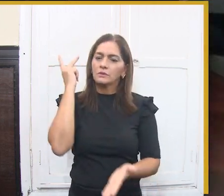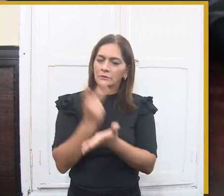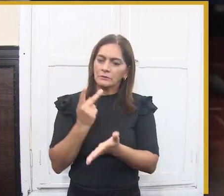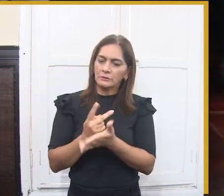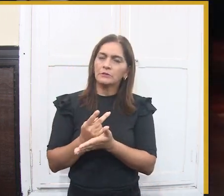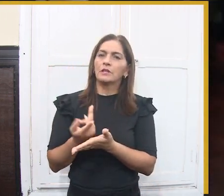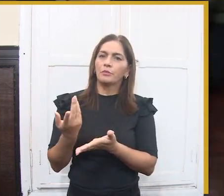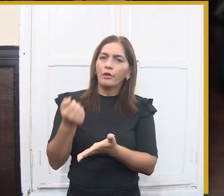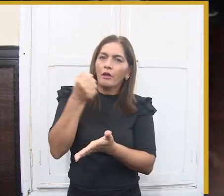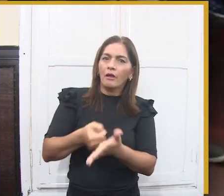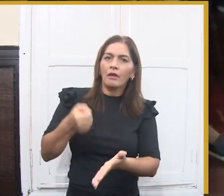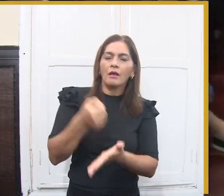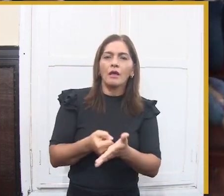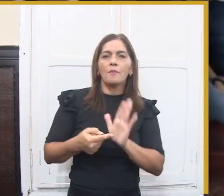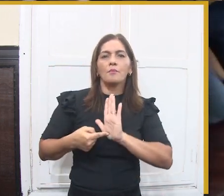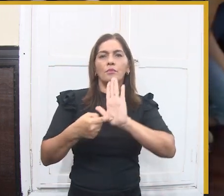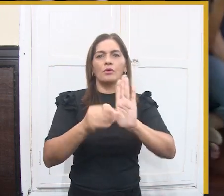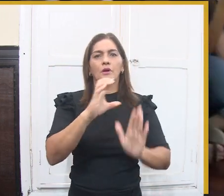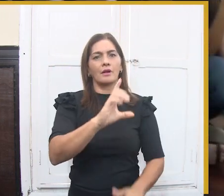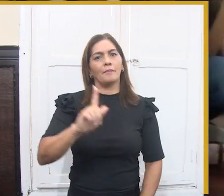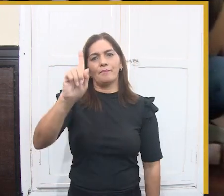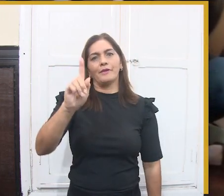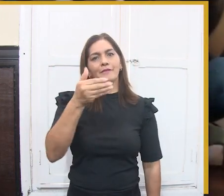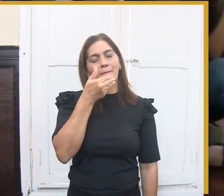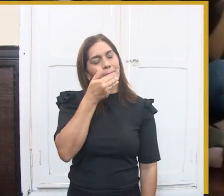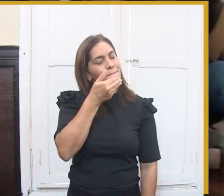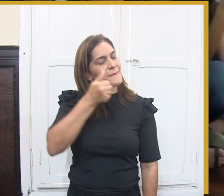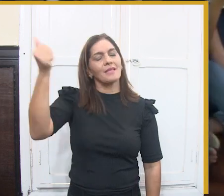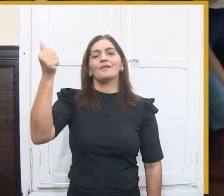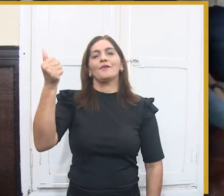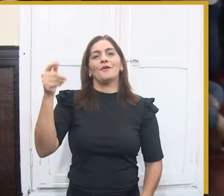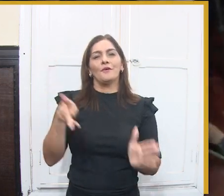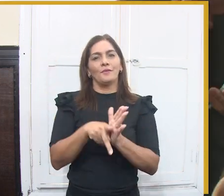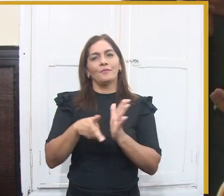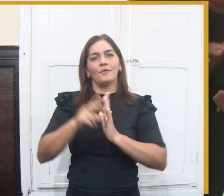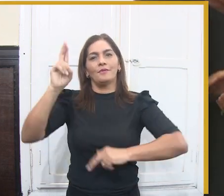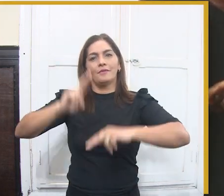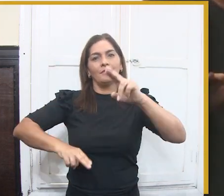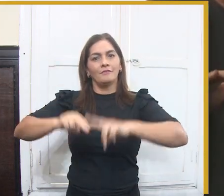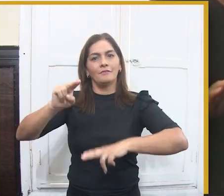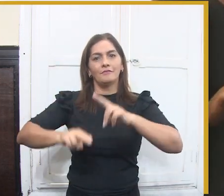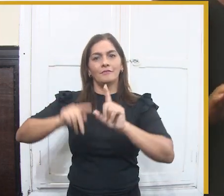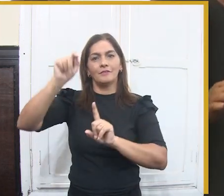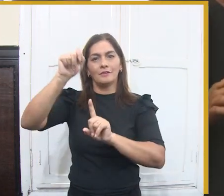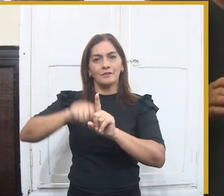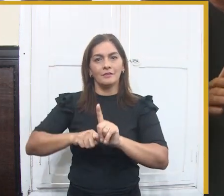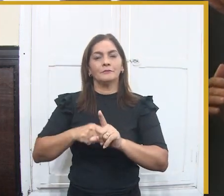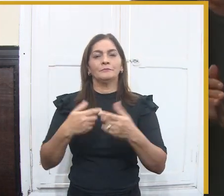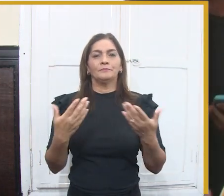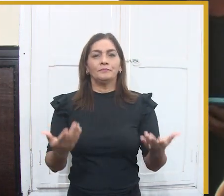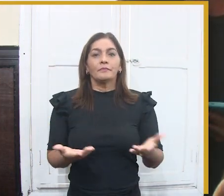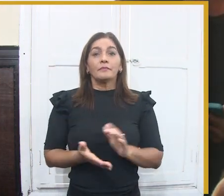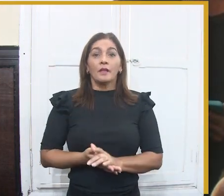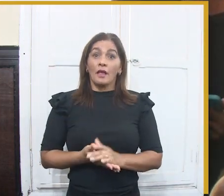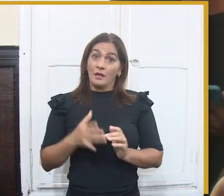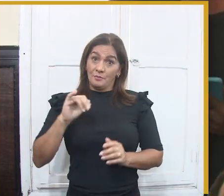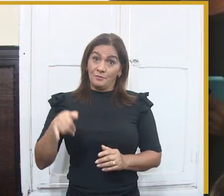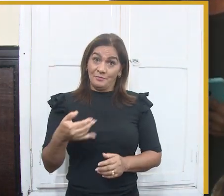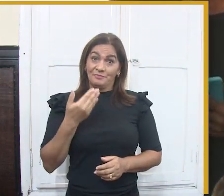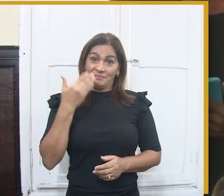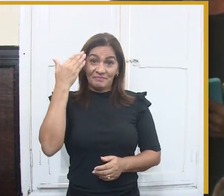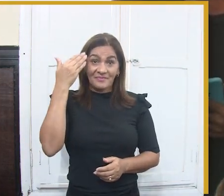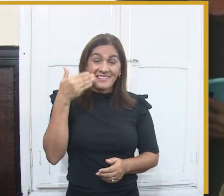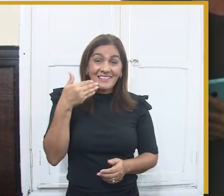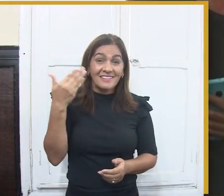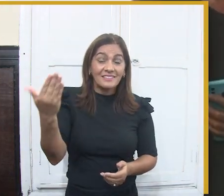não existiria esse momento se não fossem essas pessoas, se não fosse a imprensa, se não fossem esses músicos, se não